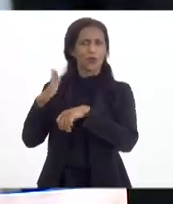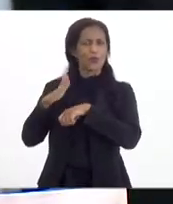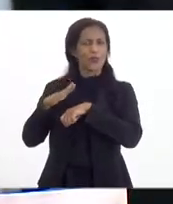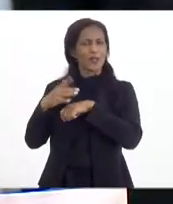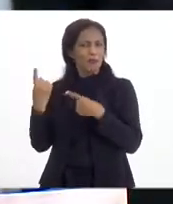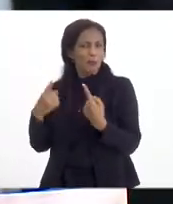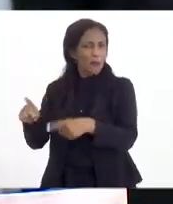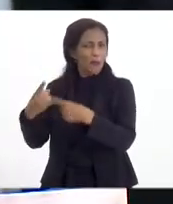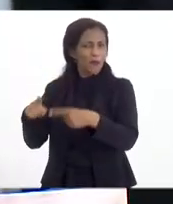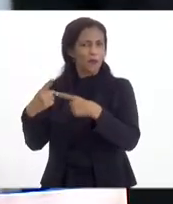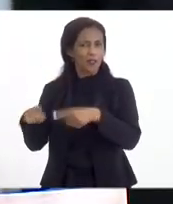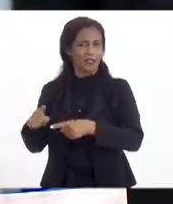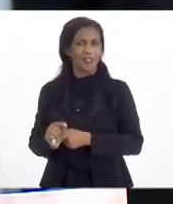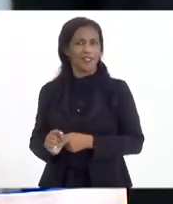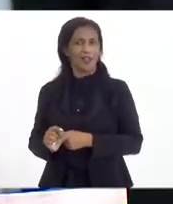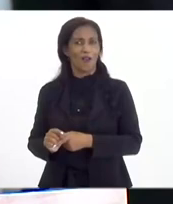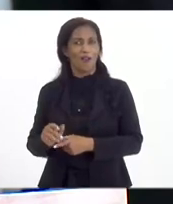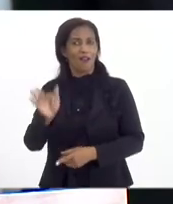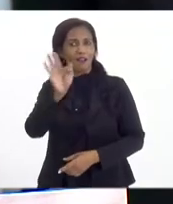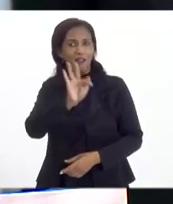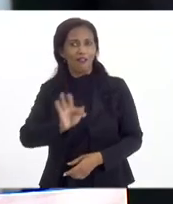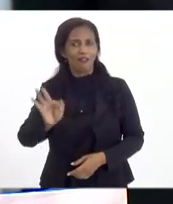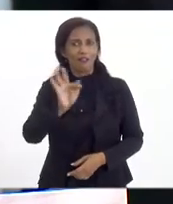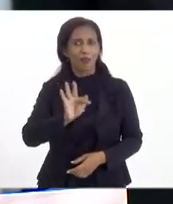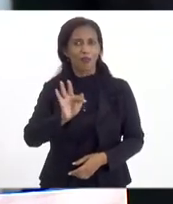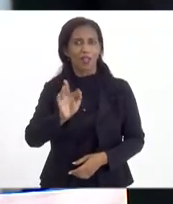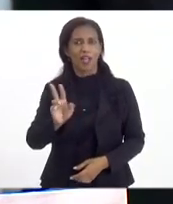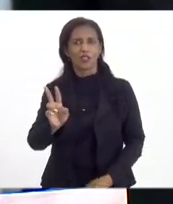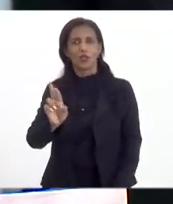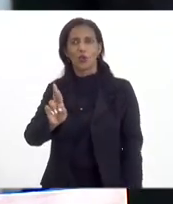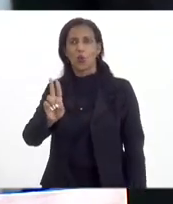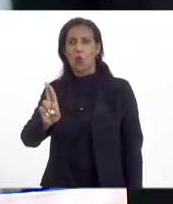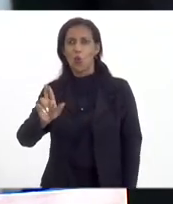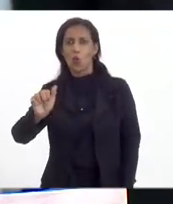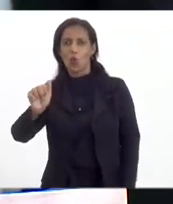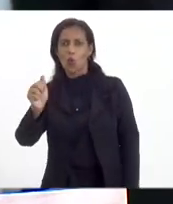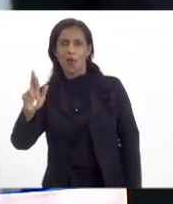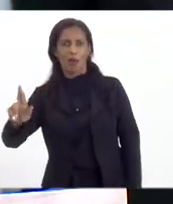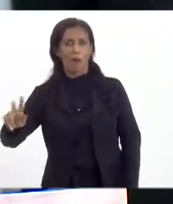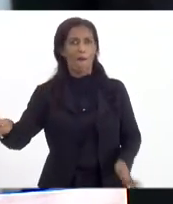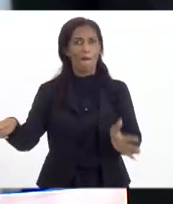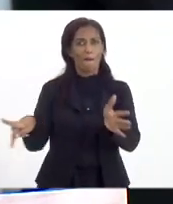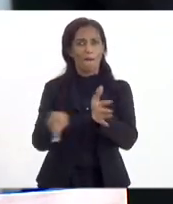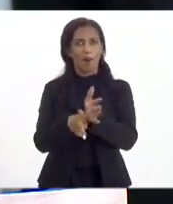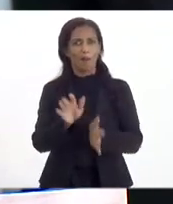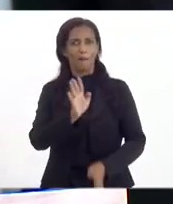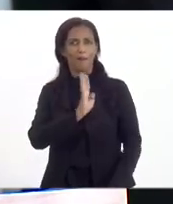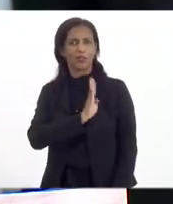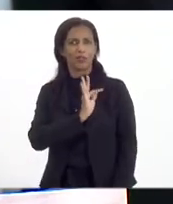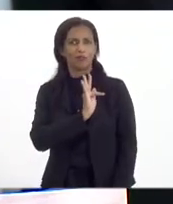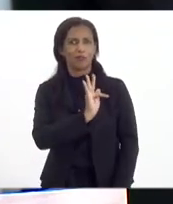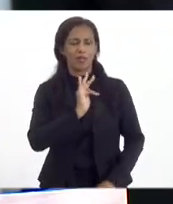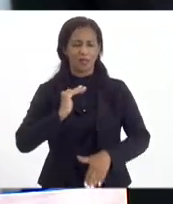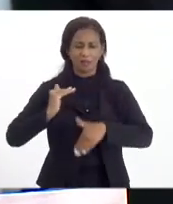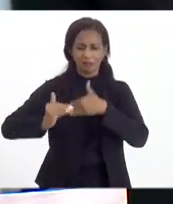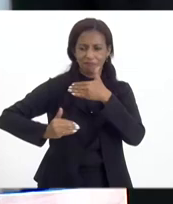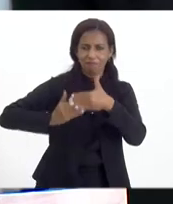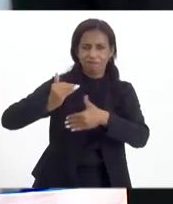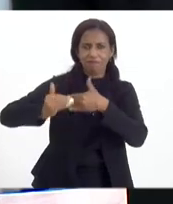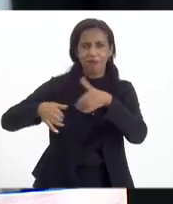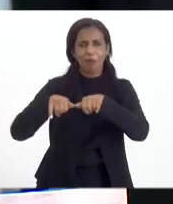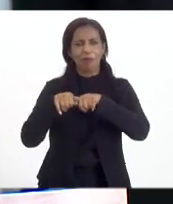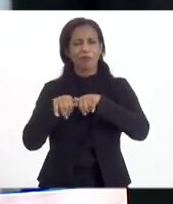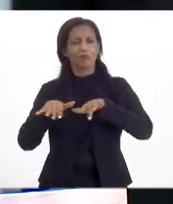uma provocação, que a Universidade do Rio, tem que virar a Universidade da Baixada Fluminense. Ela tem que ser uma âncora para o desenvolvimento dessa região.